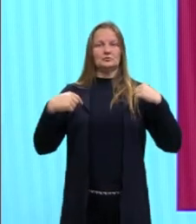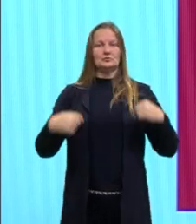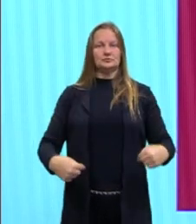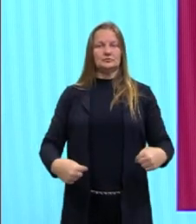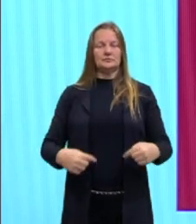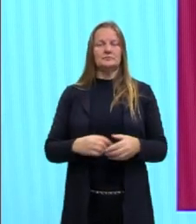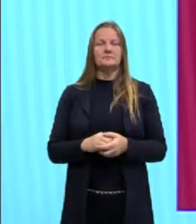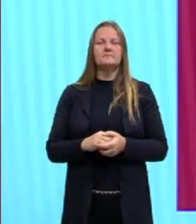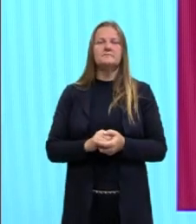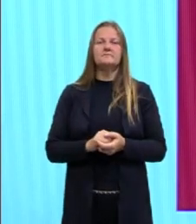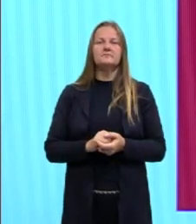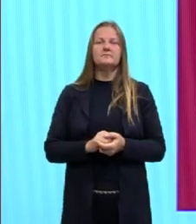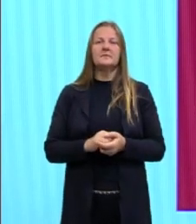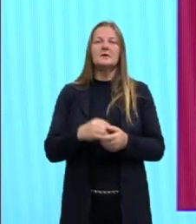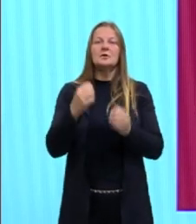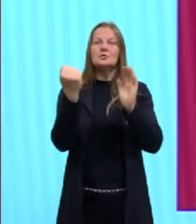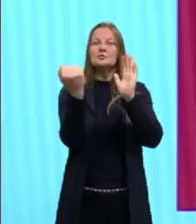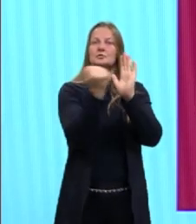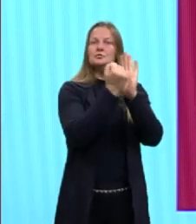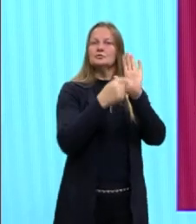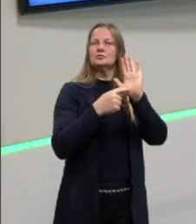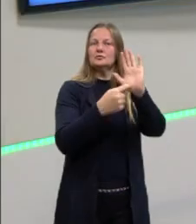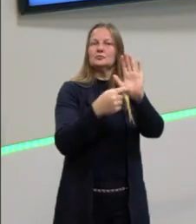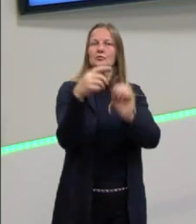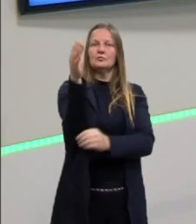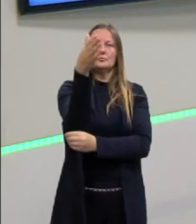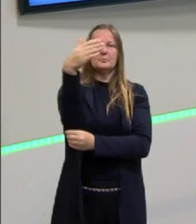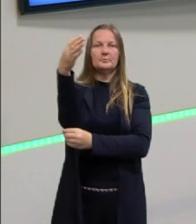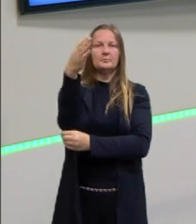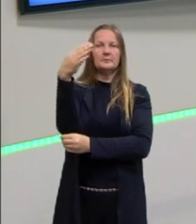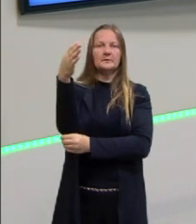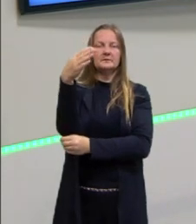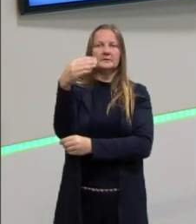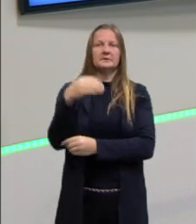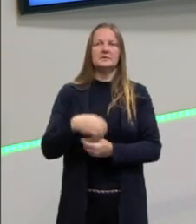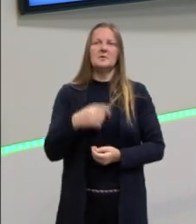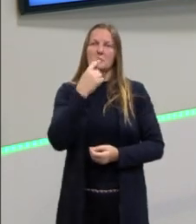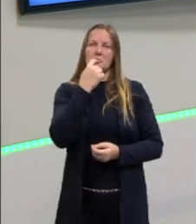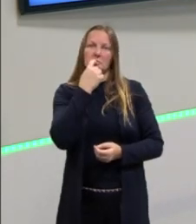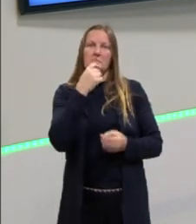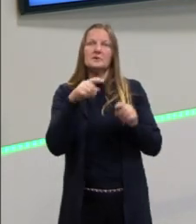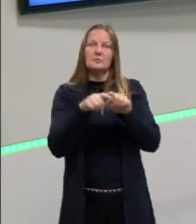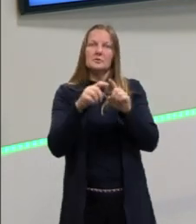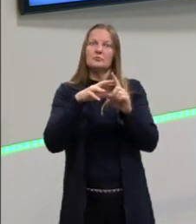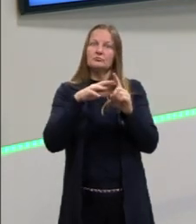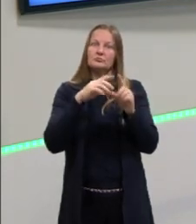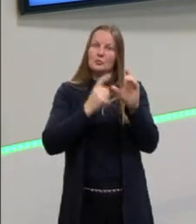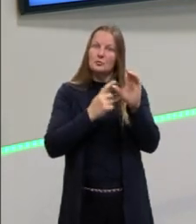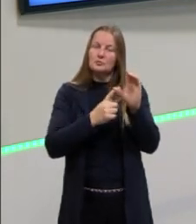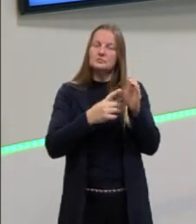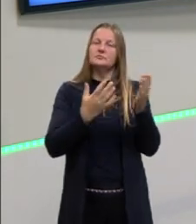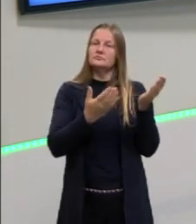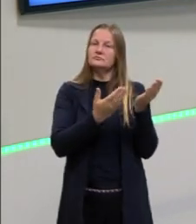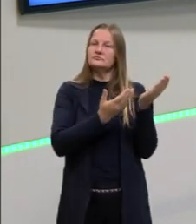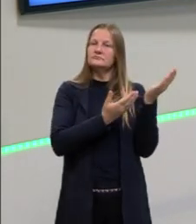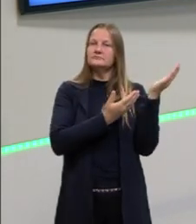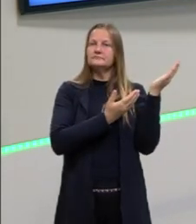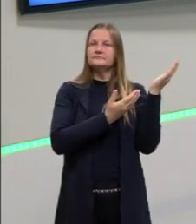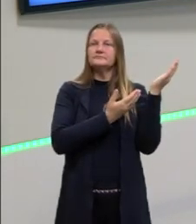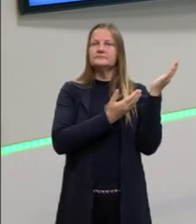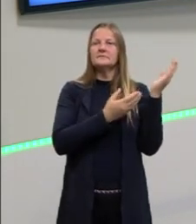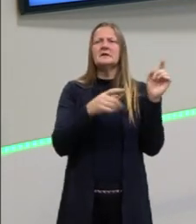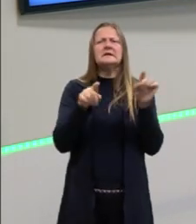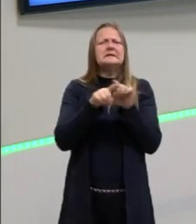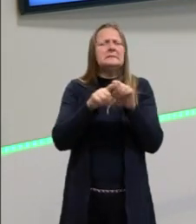tá, dinastias, então, relacionadas nessa bandeira, tá, gurizada? Vamos passar aqui mais um? E aí, por que que tem